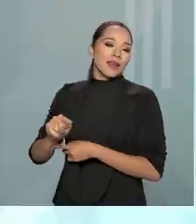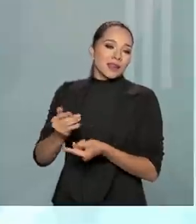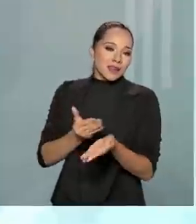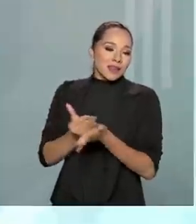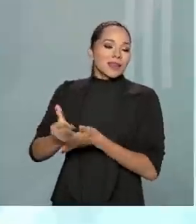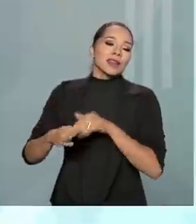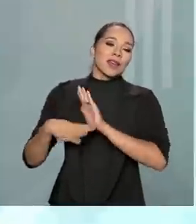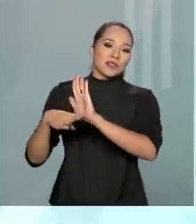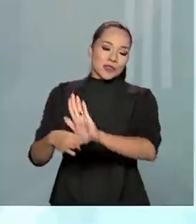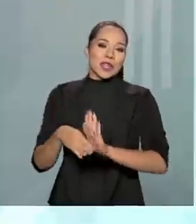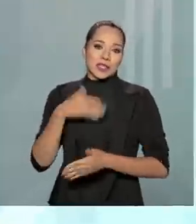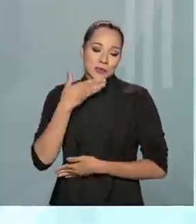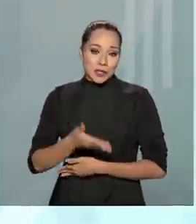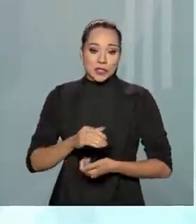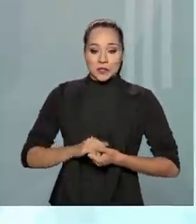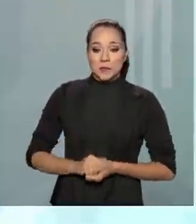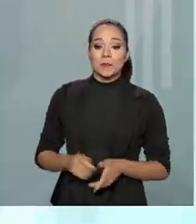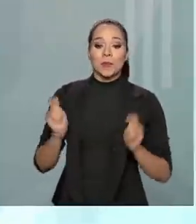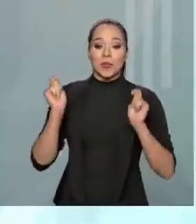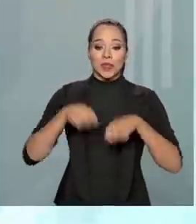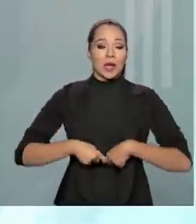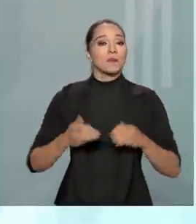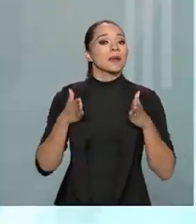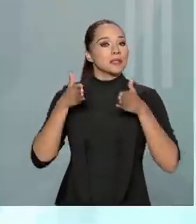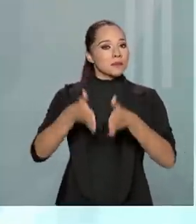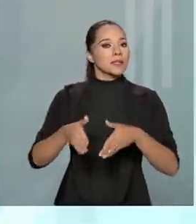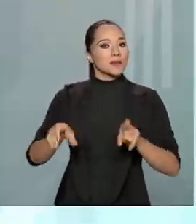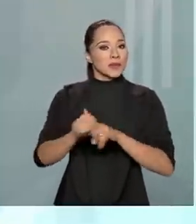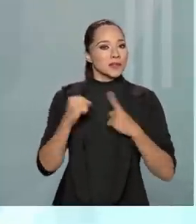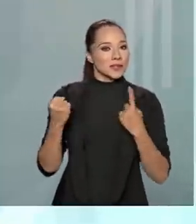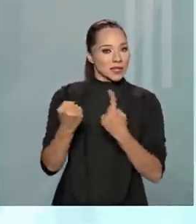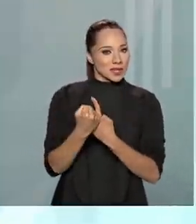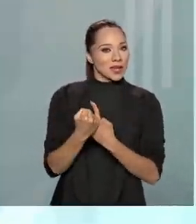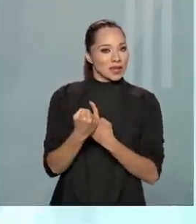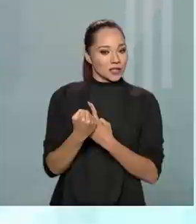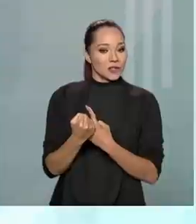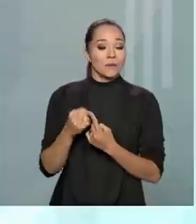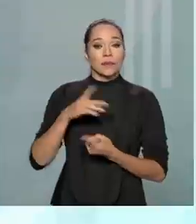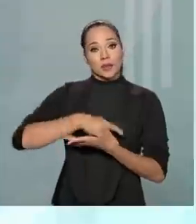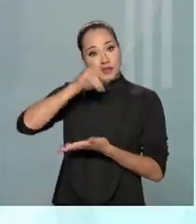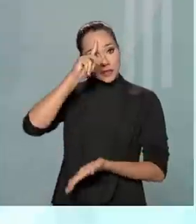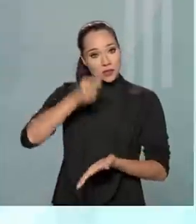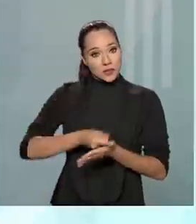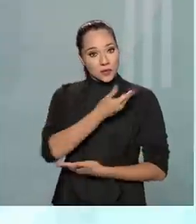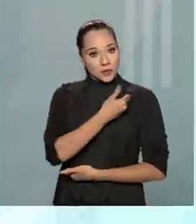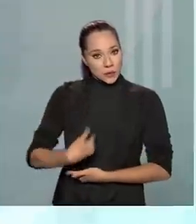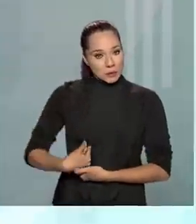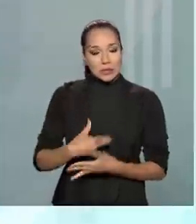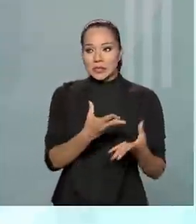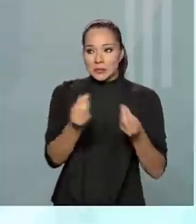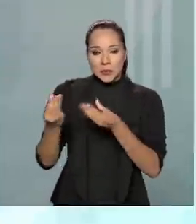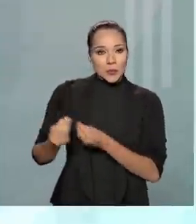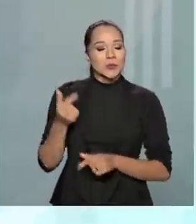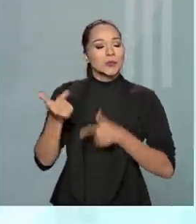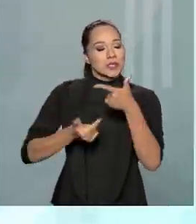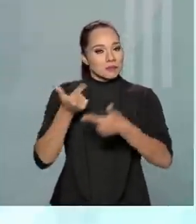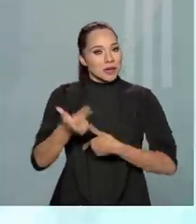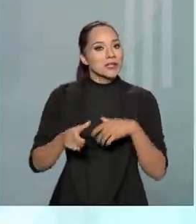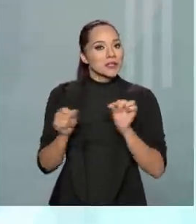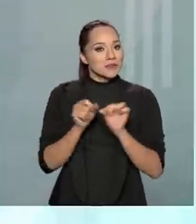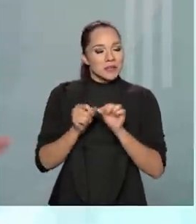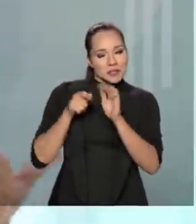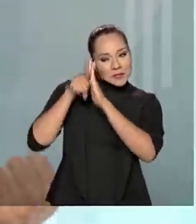atender a essa demanda. Ele permite a participação da sociedade nas decisões públicas. Muitos dos trabalhos que nós fizemos,